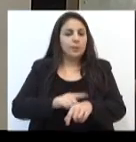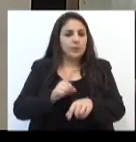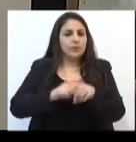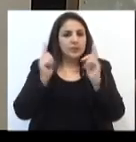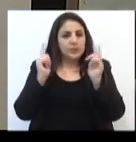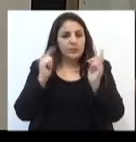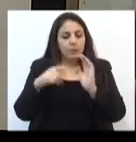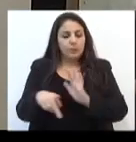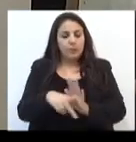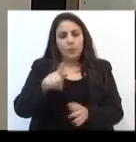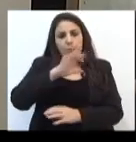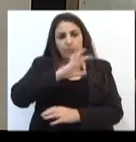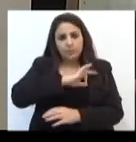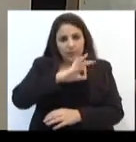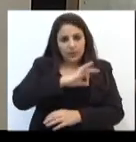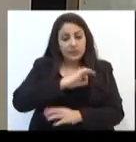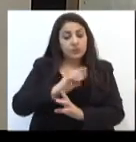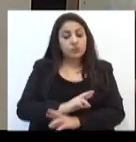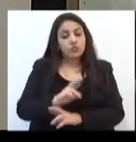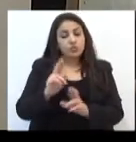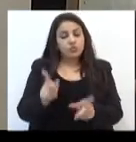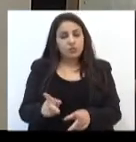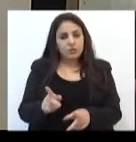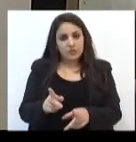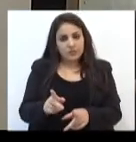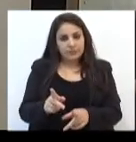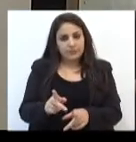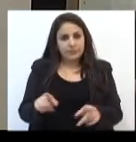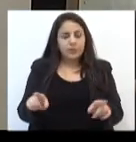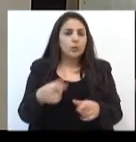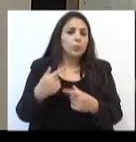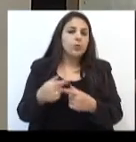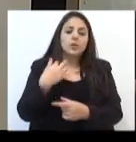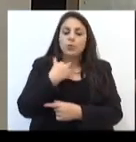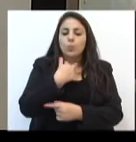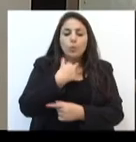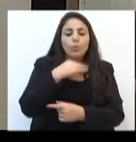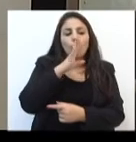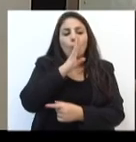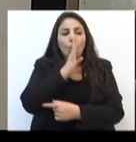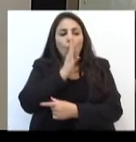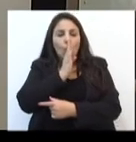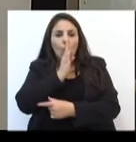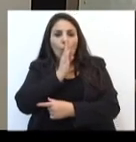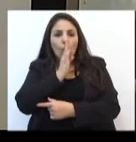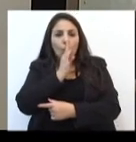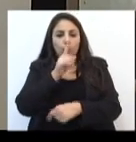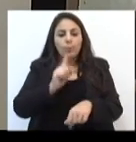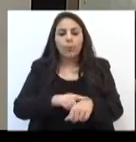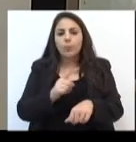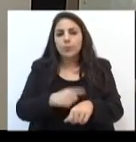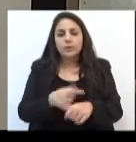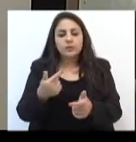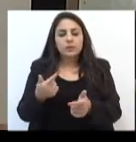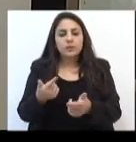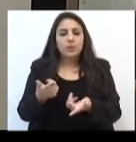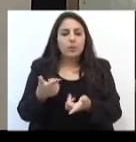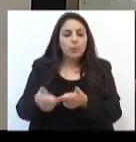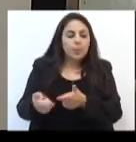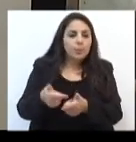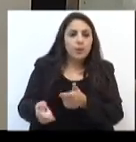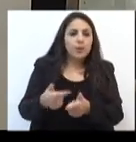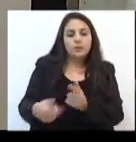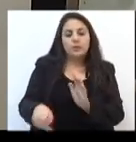de greve. A questão da brigada é diferente também, porque não poderíamos silenciar diante do